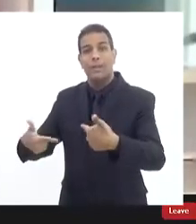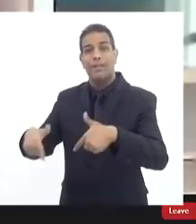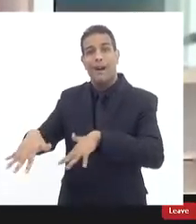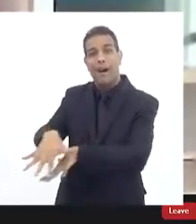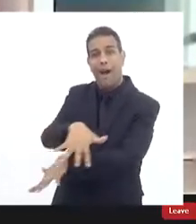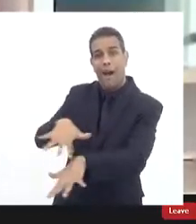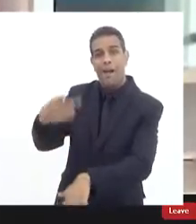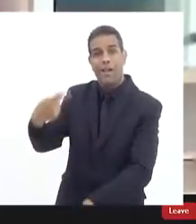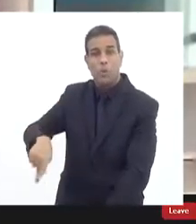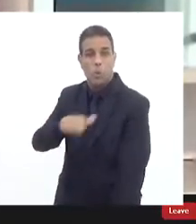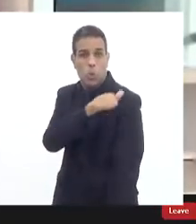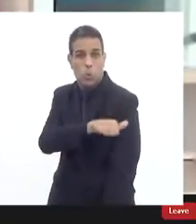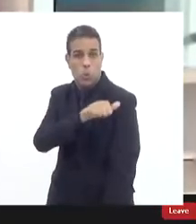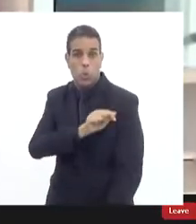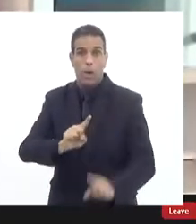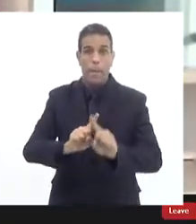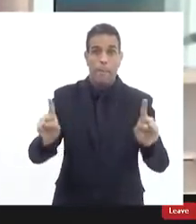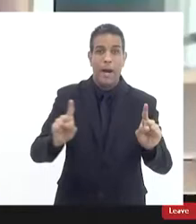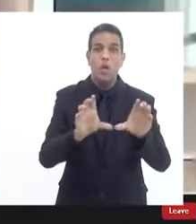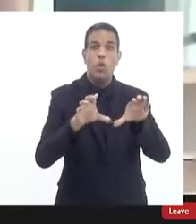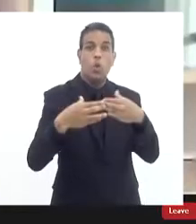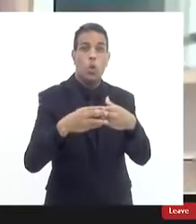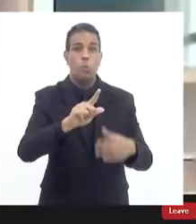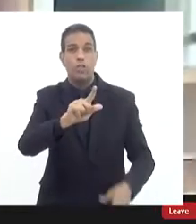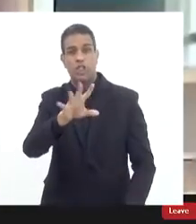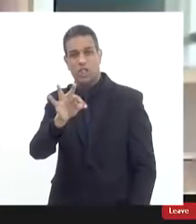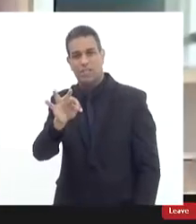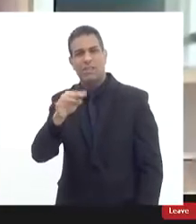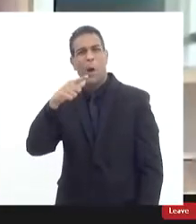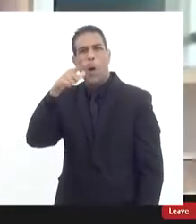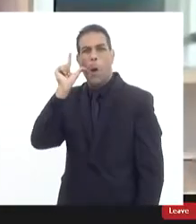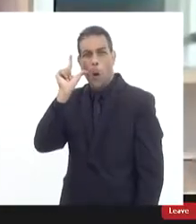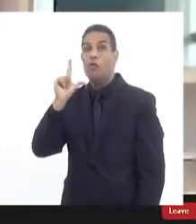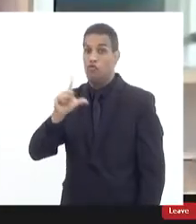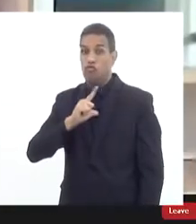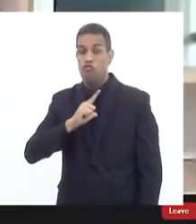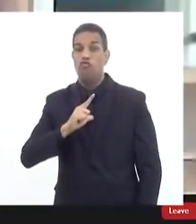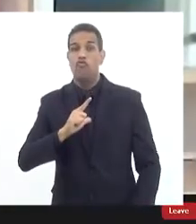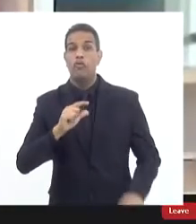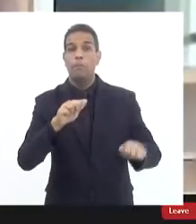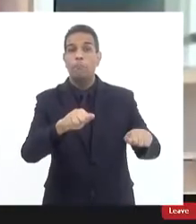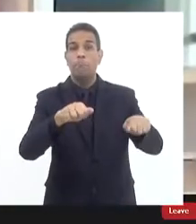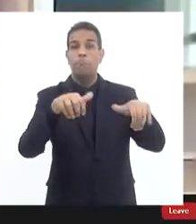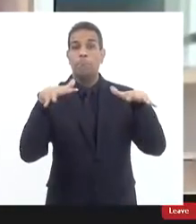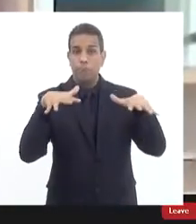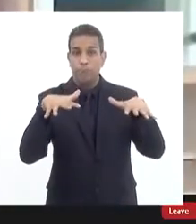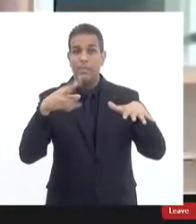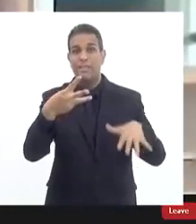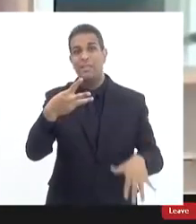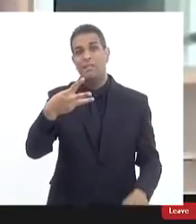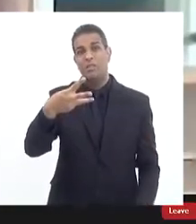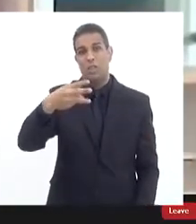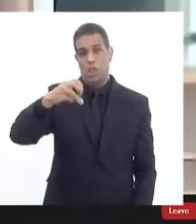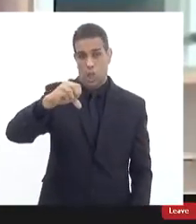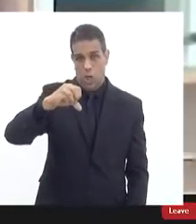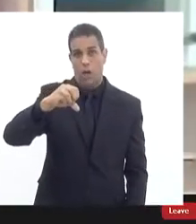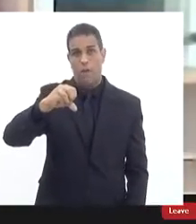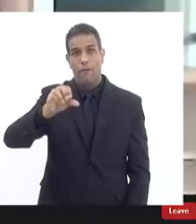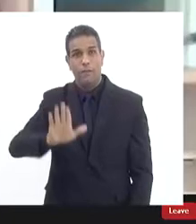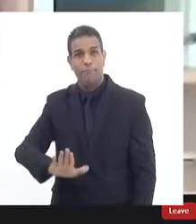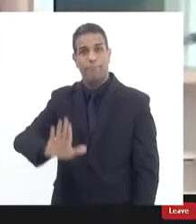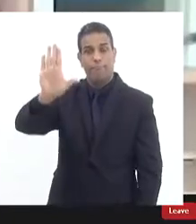mas a força tarefa até ontem ela contou com a audição de 39 testemunhas